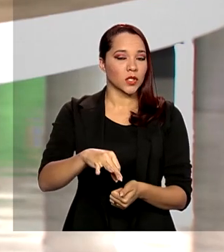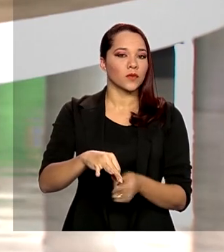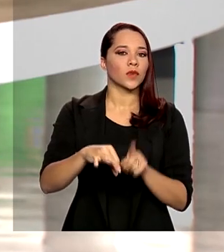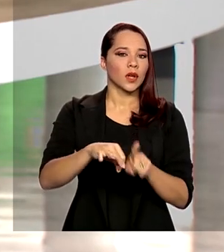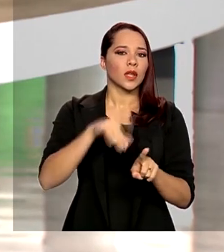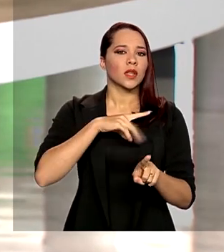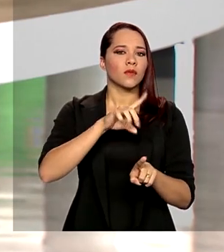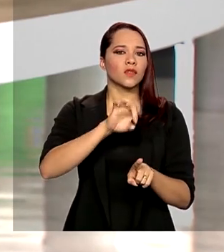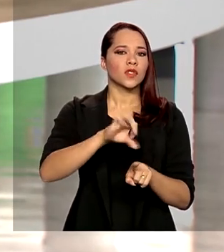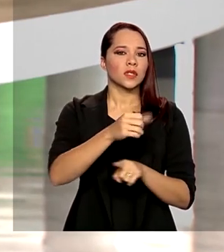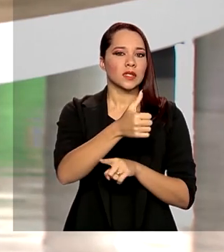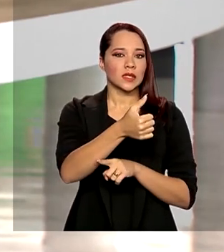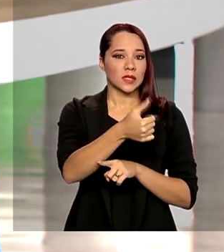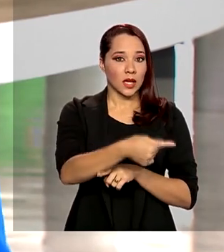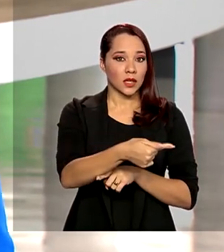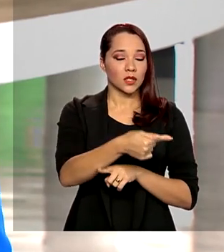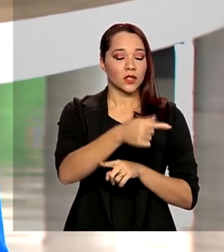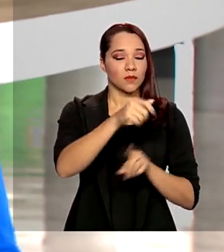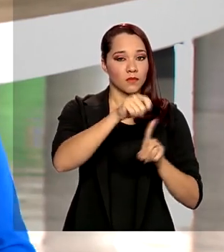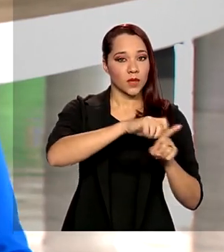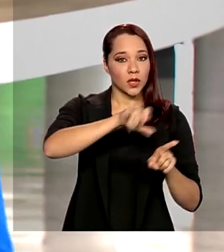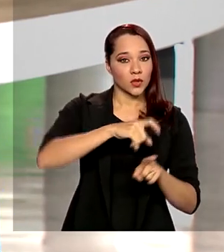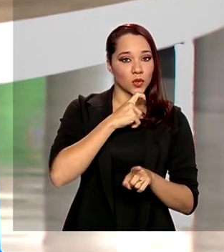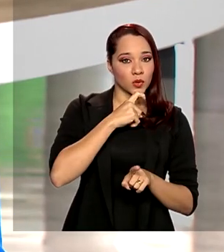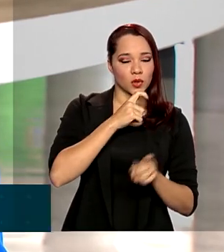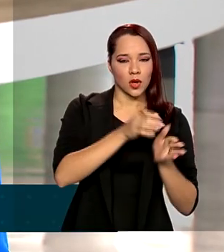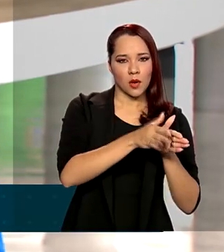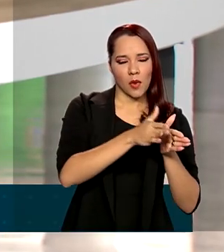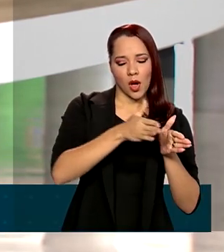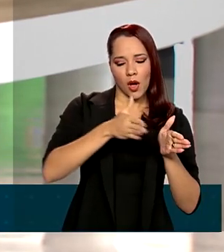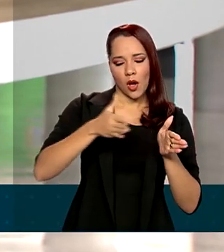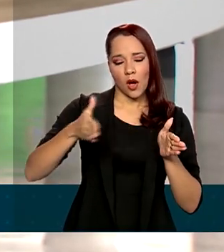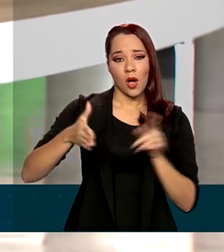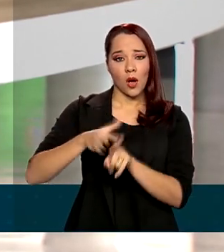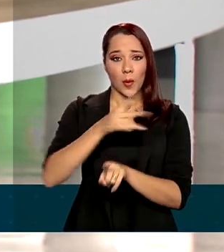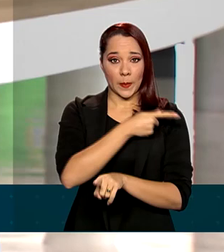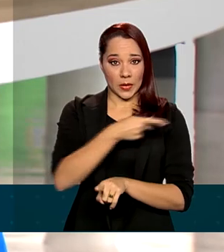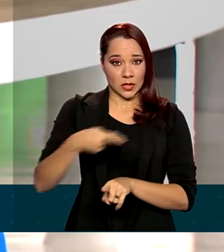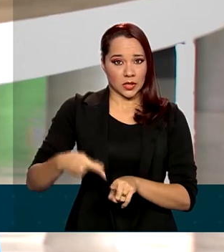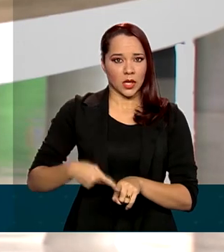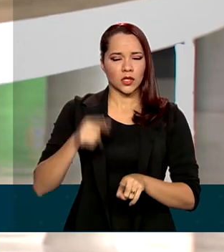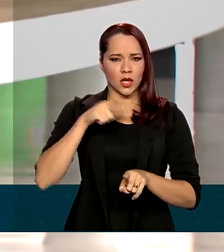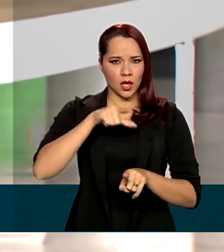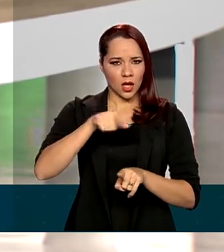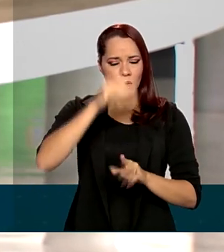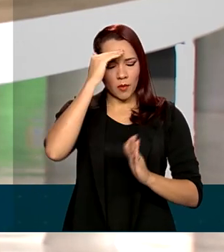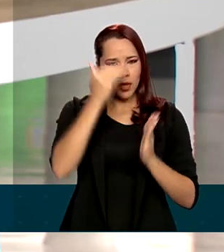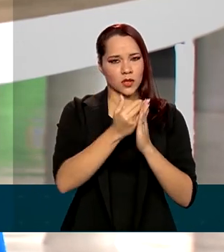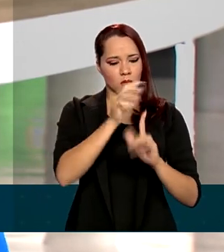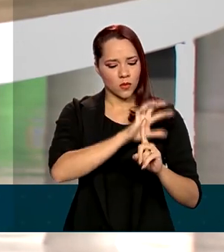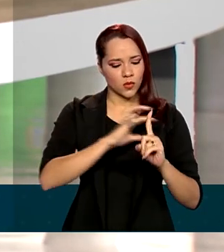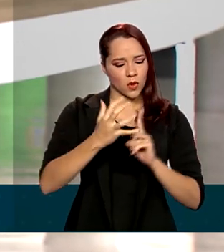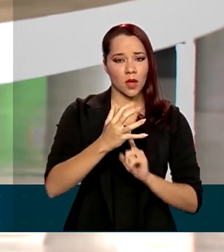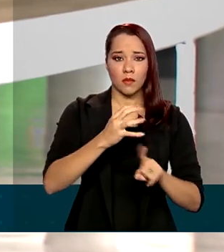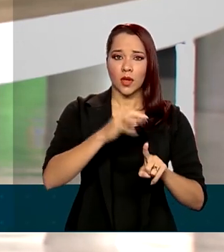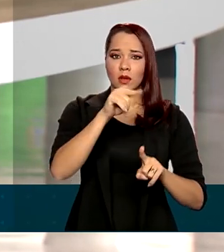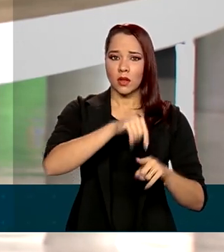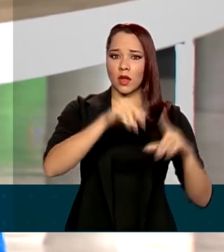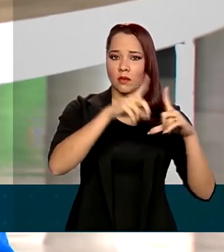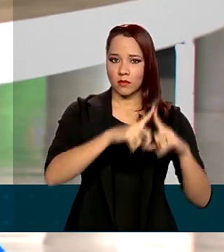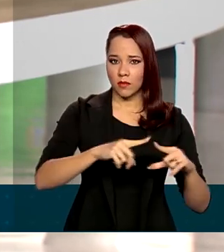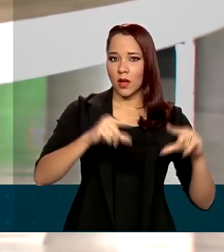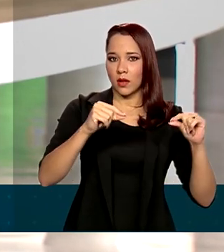saiu no dia 7 de julho. Desde então, o presidente cumpriu isolamento lá no Palácio do Alvorada,